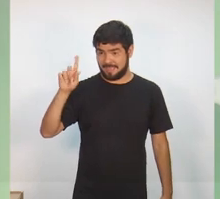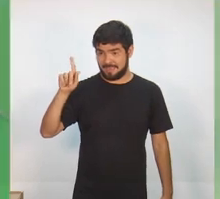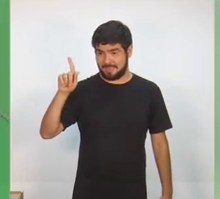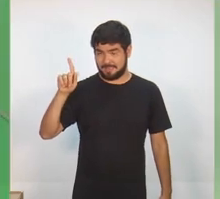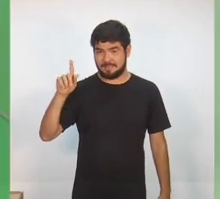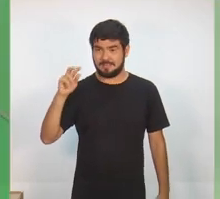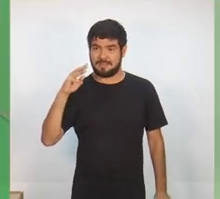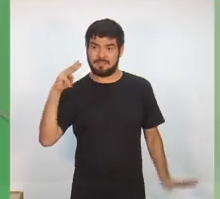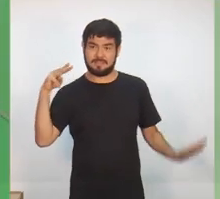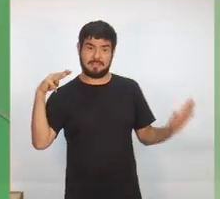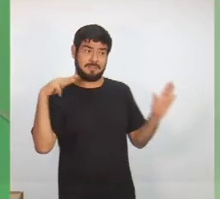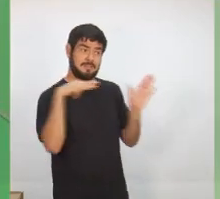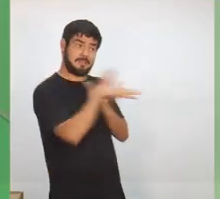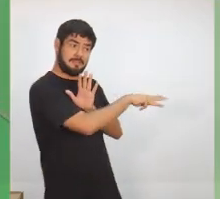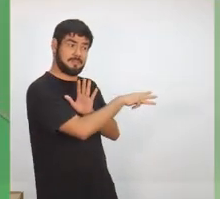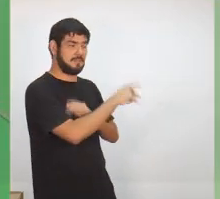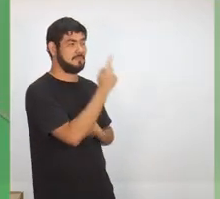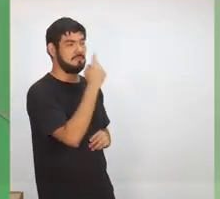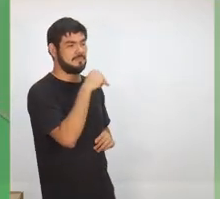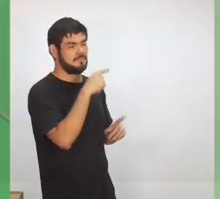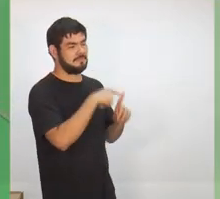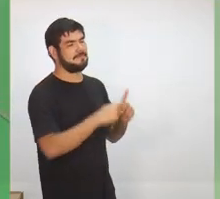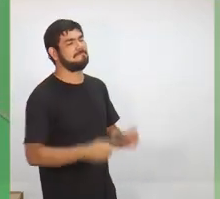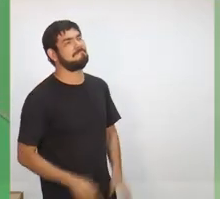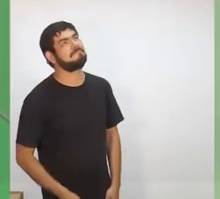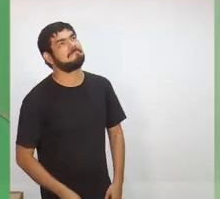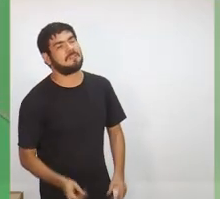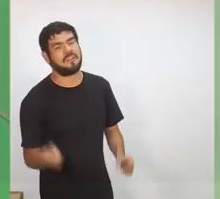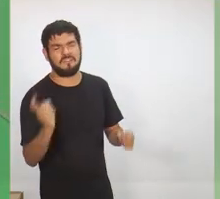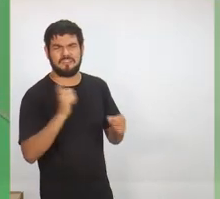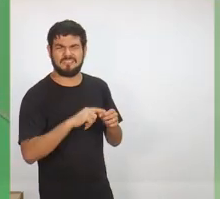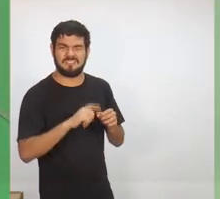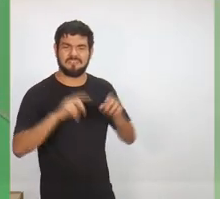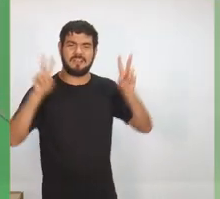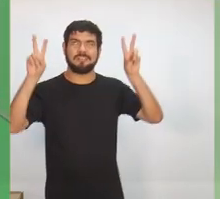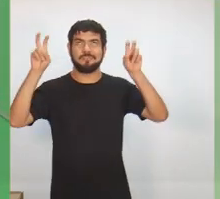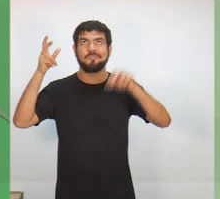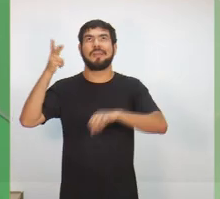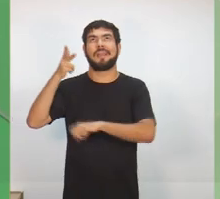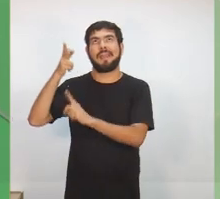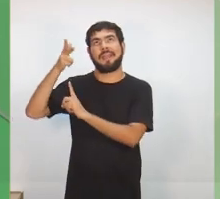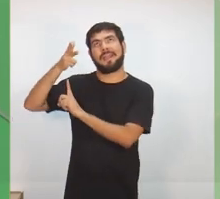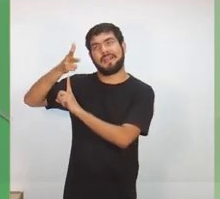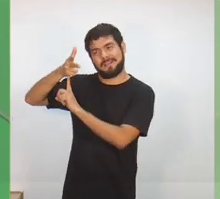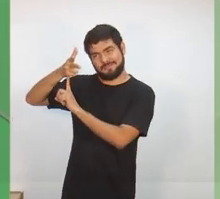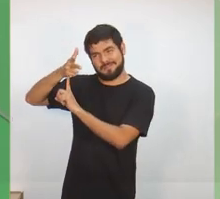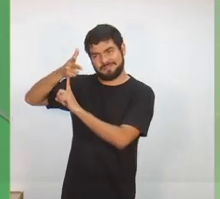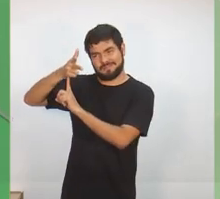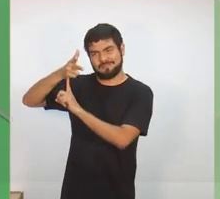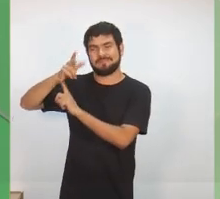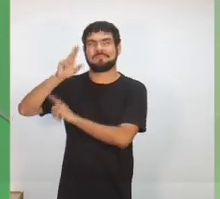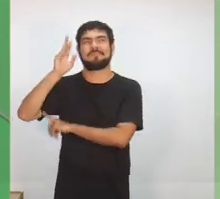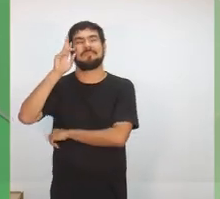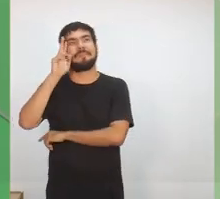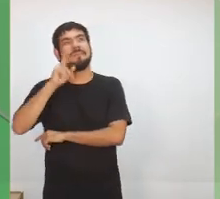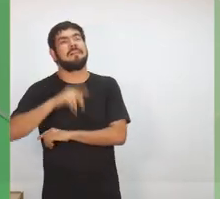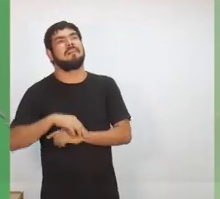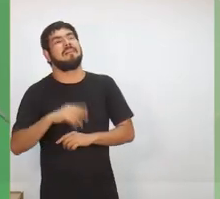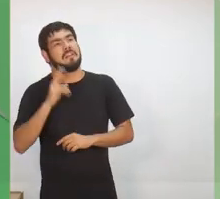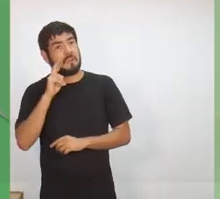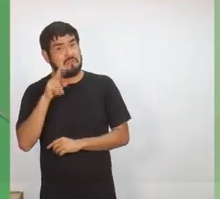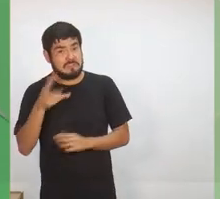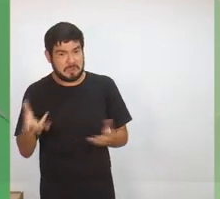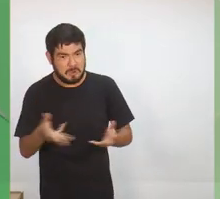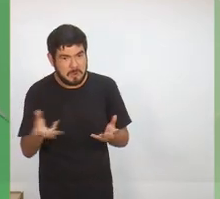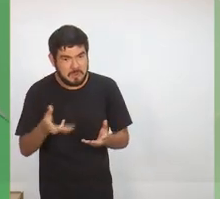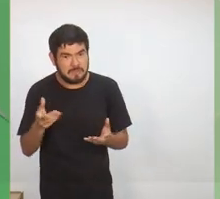trinta, candidato. Voltando ao assunto até das câmeras, nós recentemente tivemos uma situação de sinistro, onde eu,